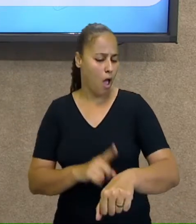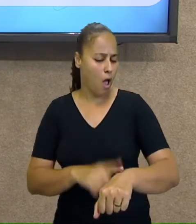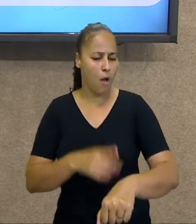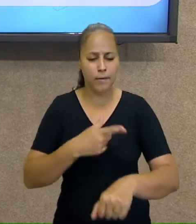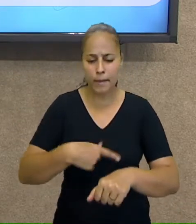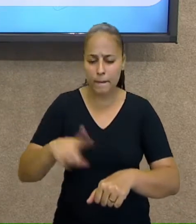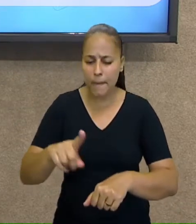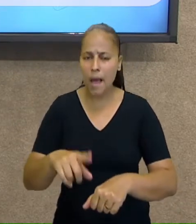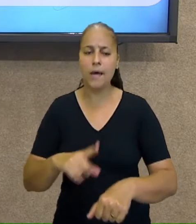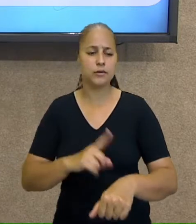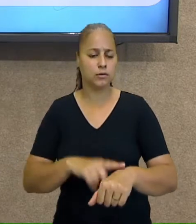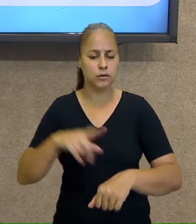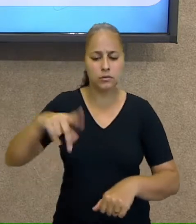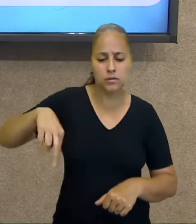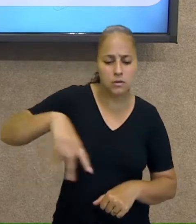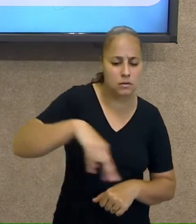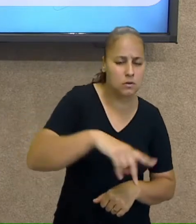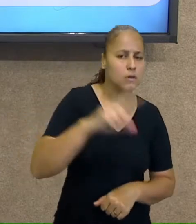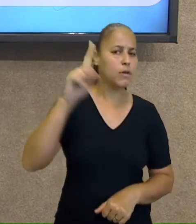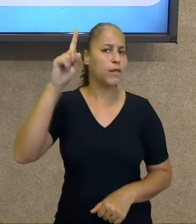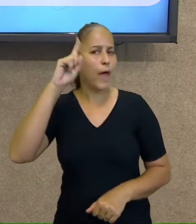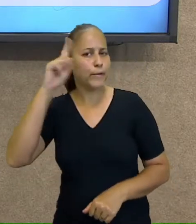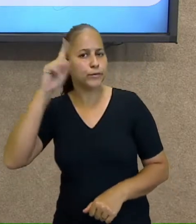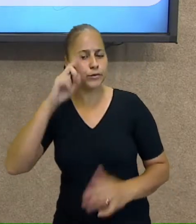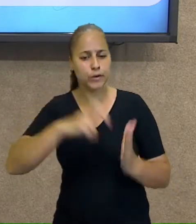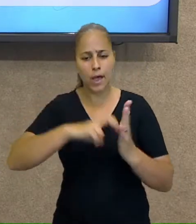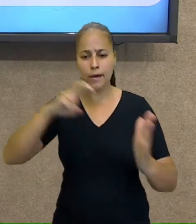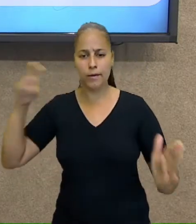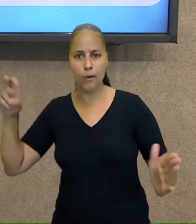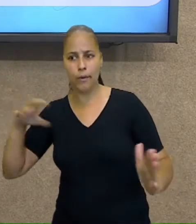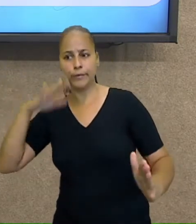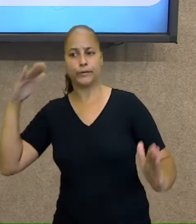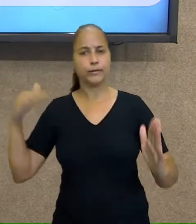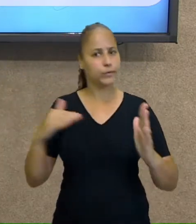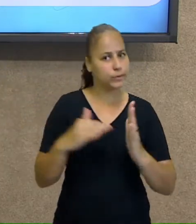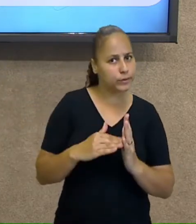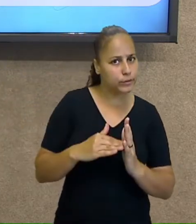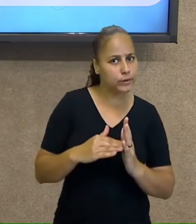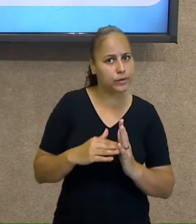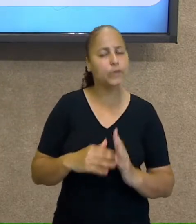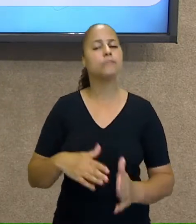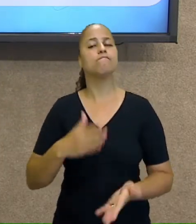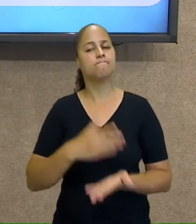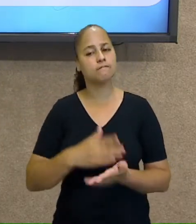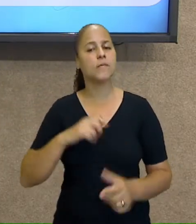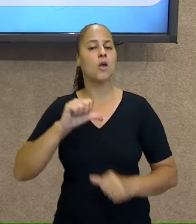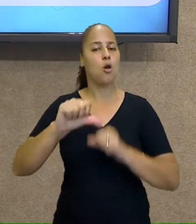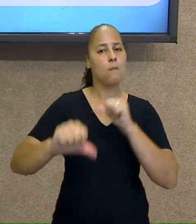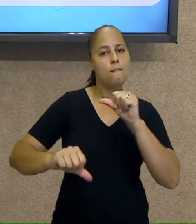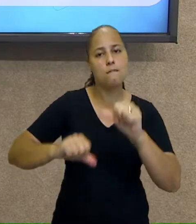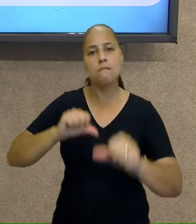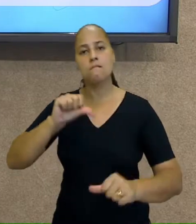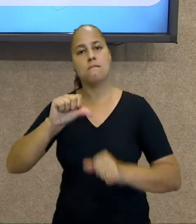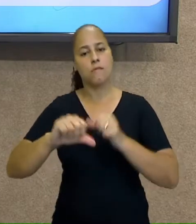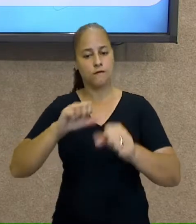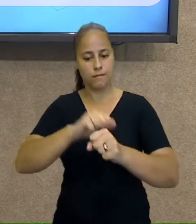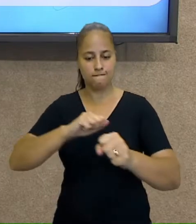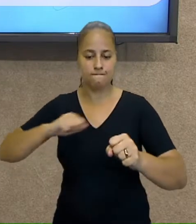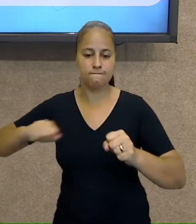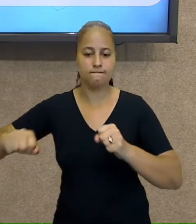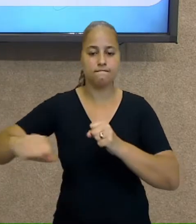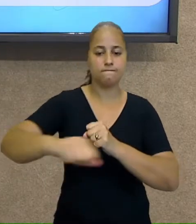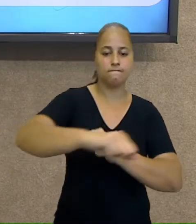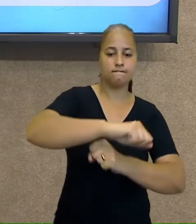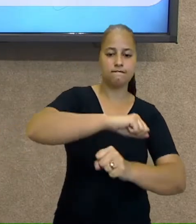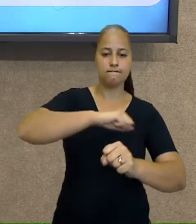que você olha no relógio, cada dia que acaba e se inicia, esses movimentos estão presentes na nossa vida.